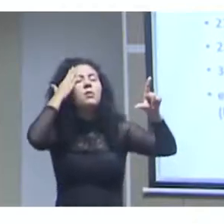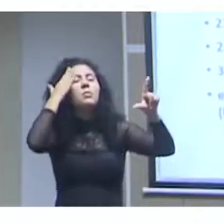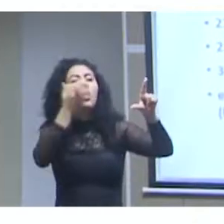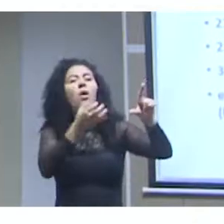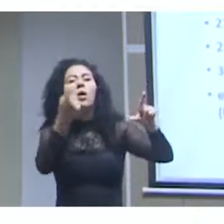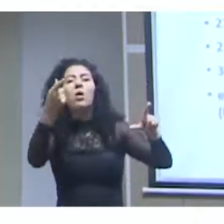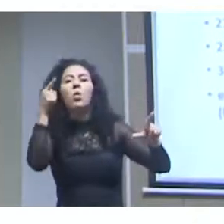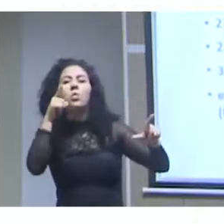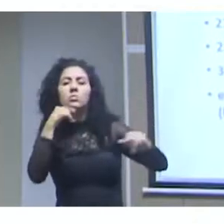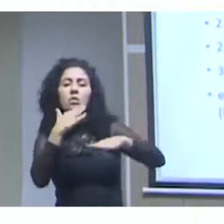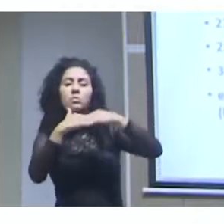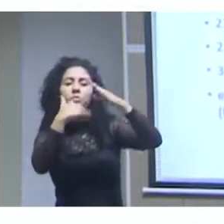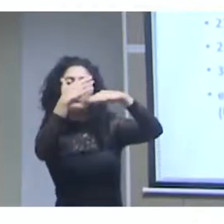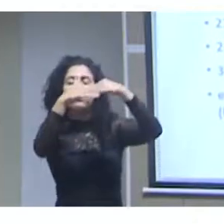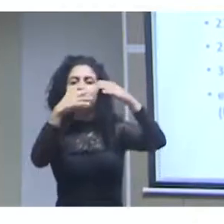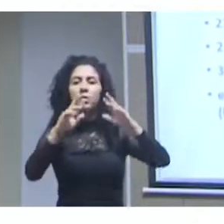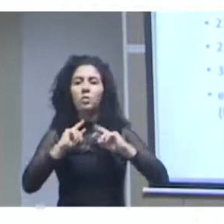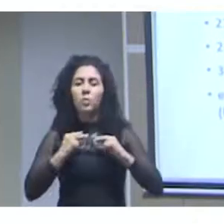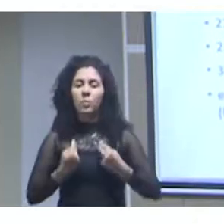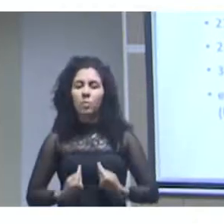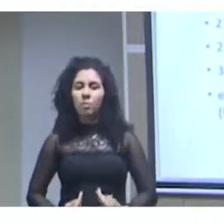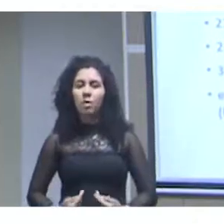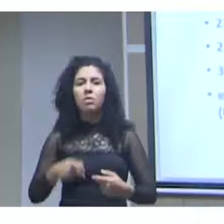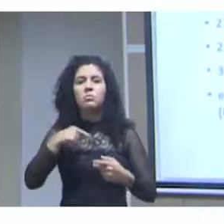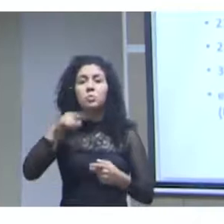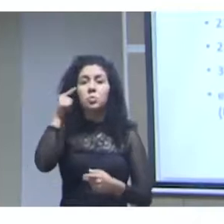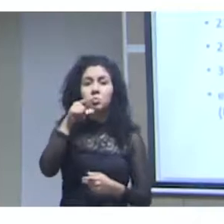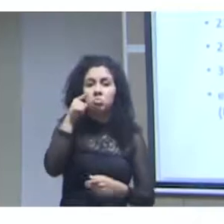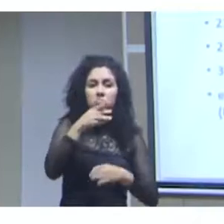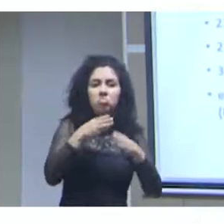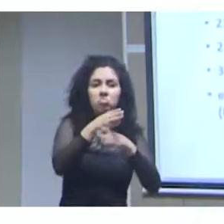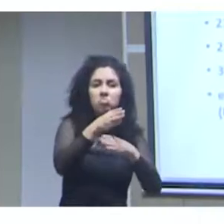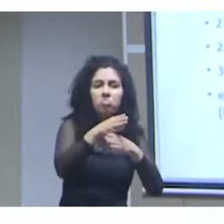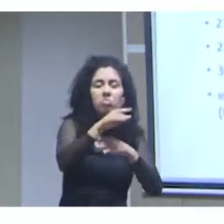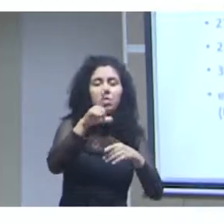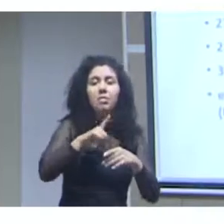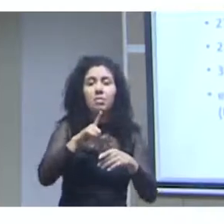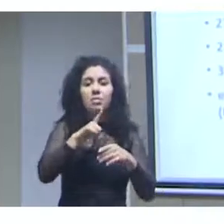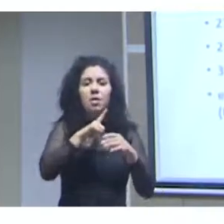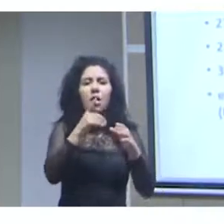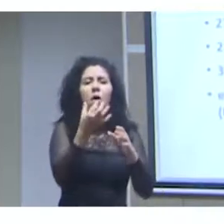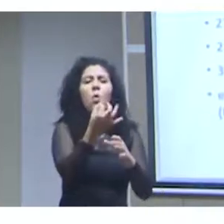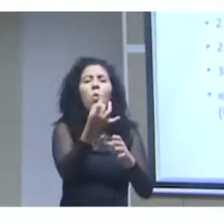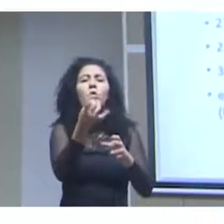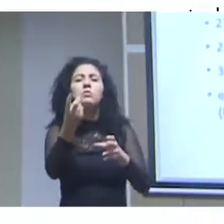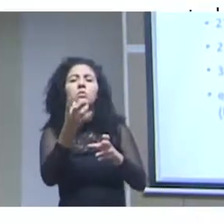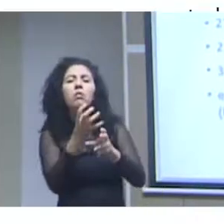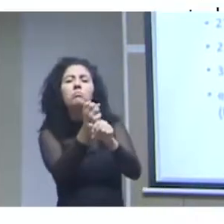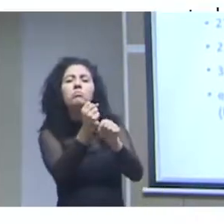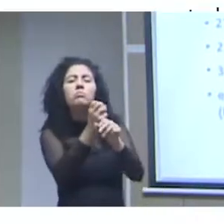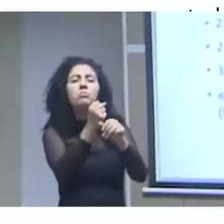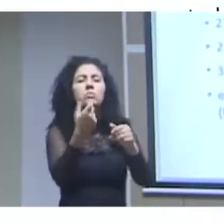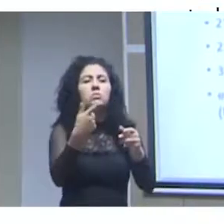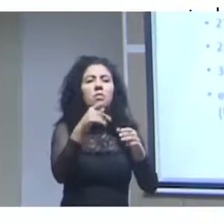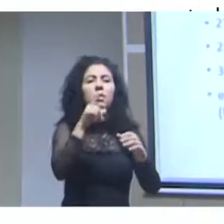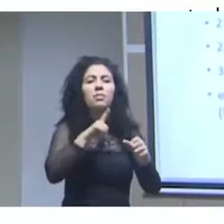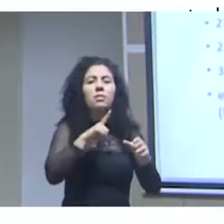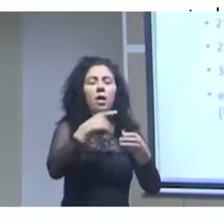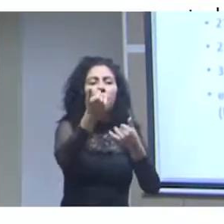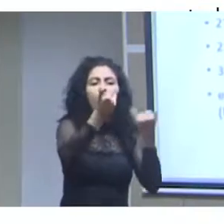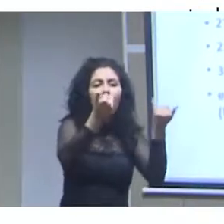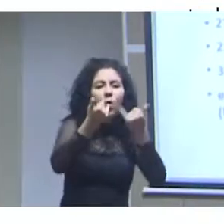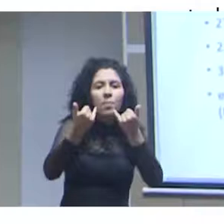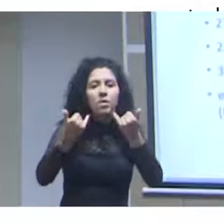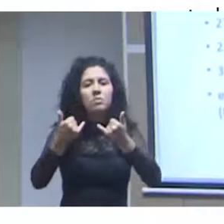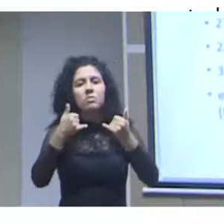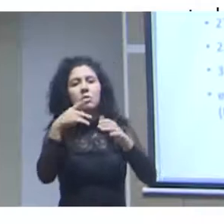os municípios então além do dado nacional é muito importante ter o compartilhamento aí a possibilidade de acesso